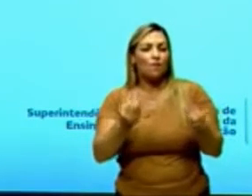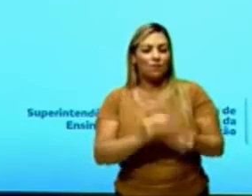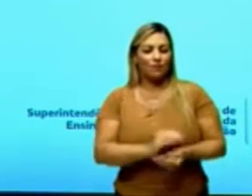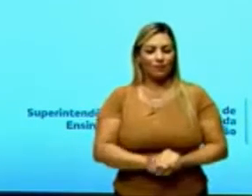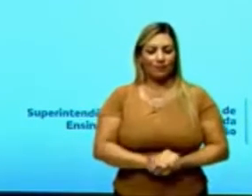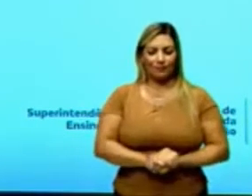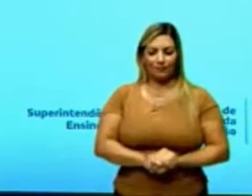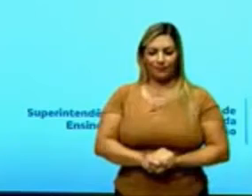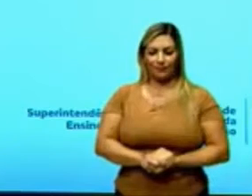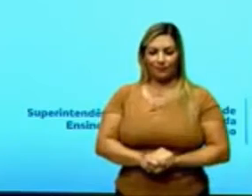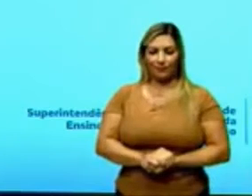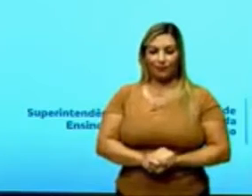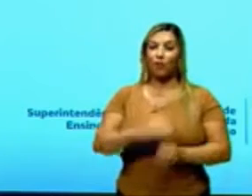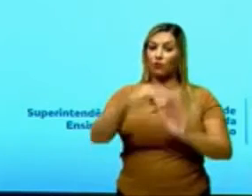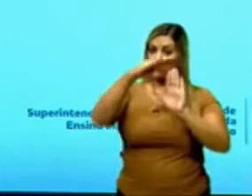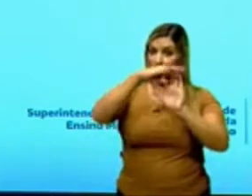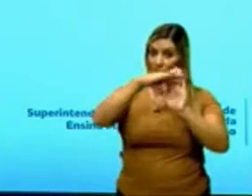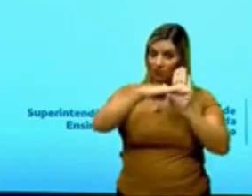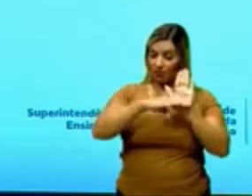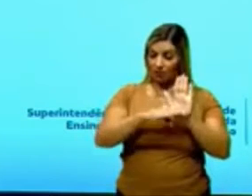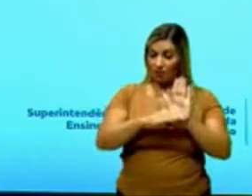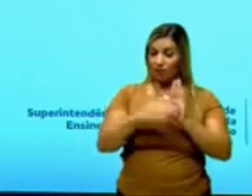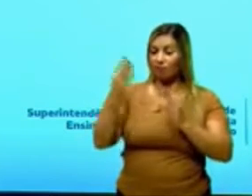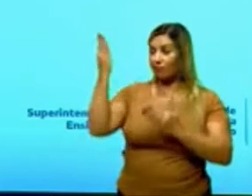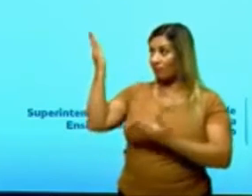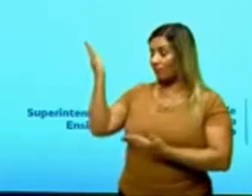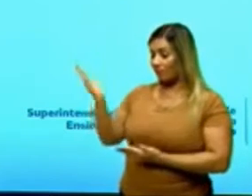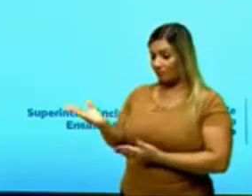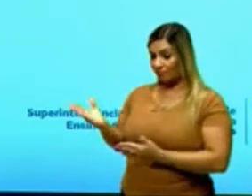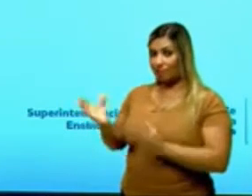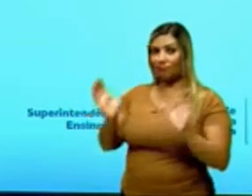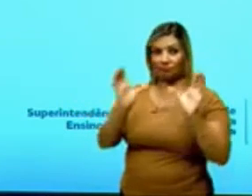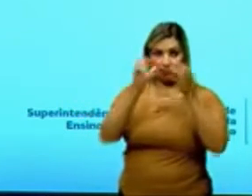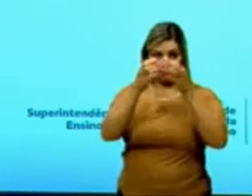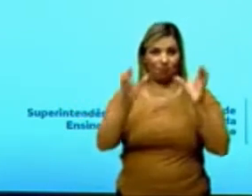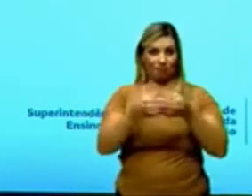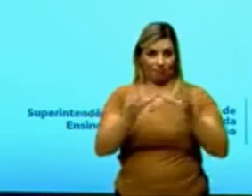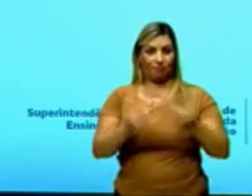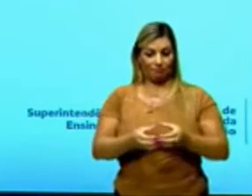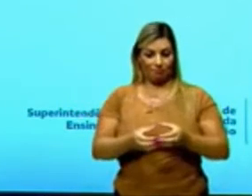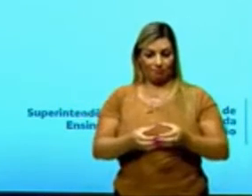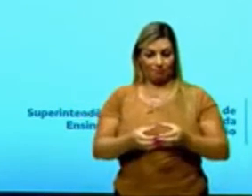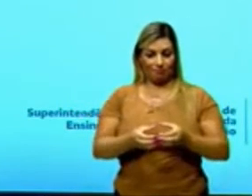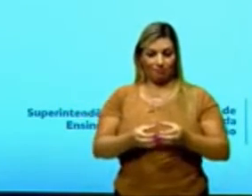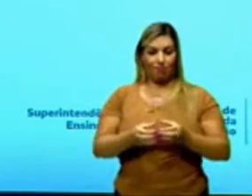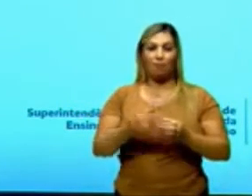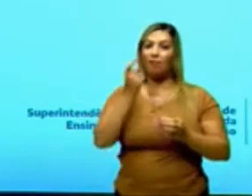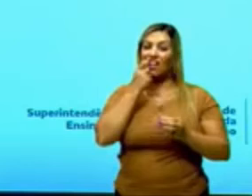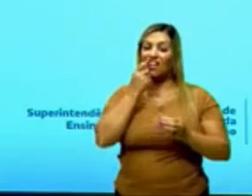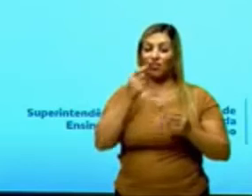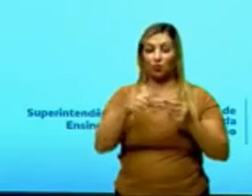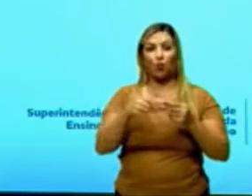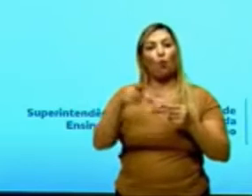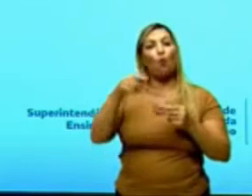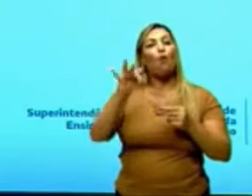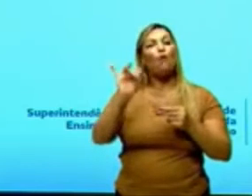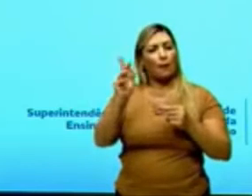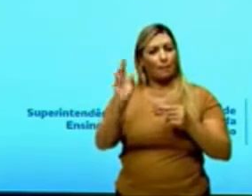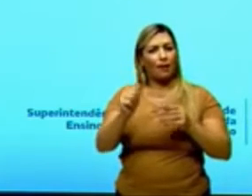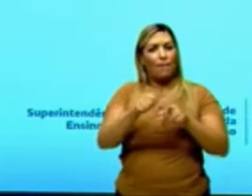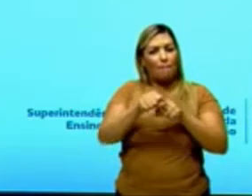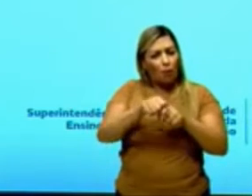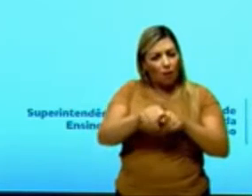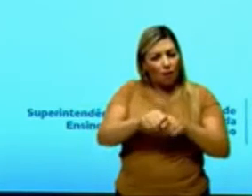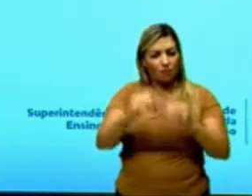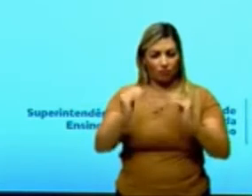eu posso classificar os polímeros, então, em três grupos. Eu posso ter plástico, fibra e borracha, tá. Isso